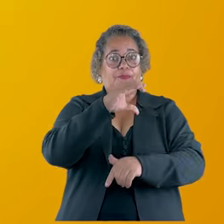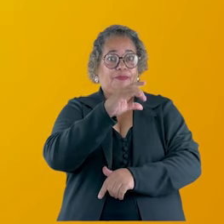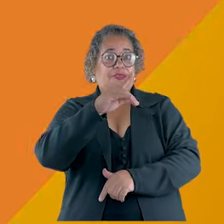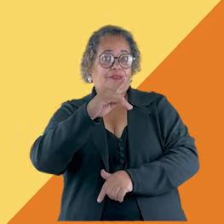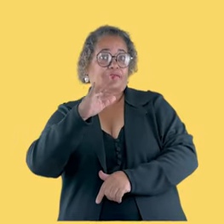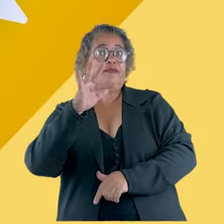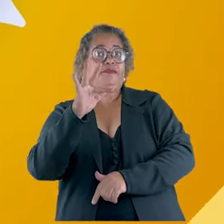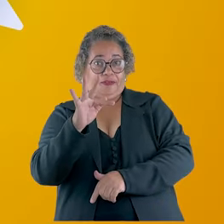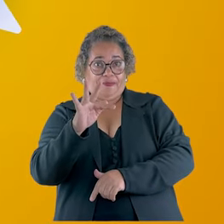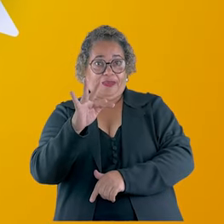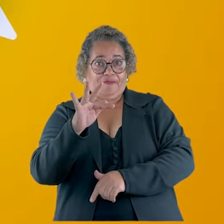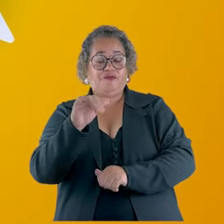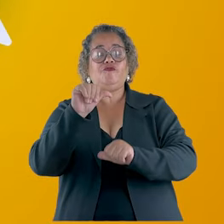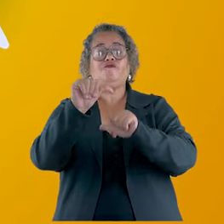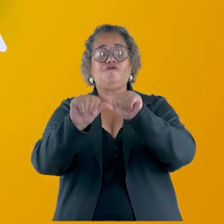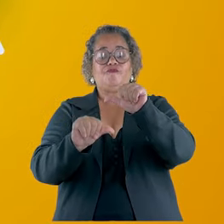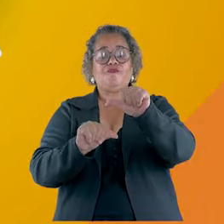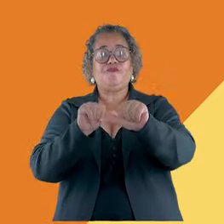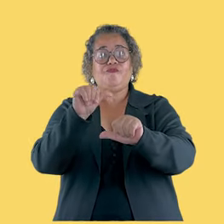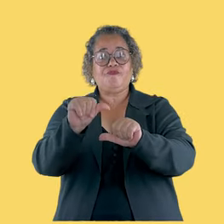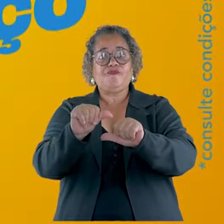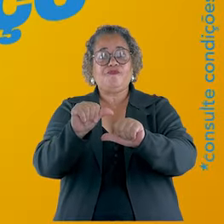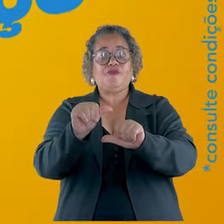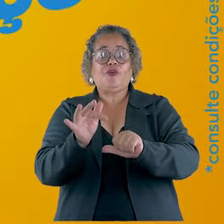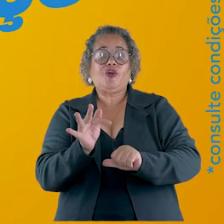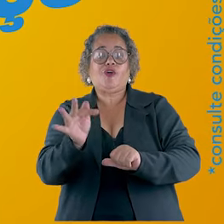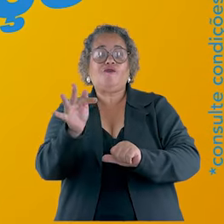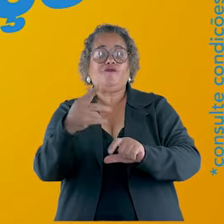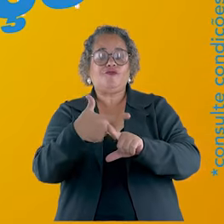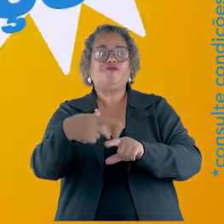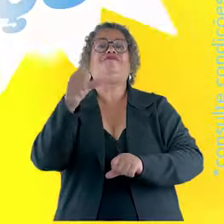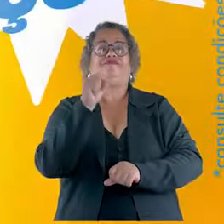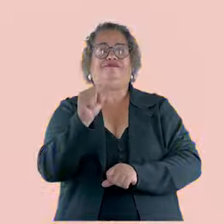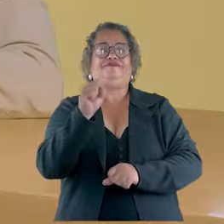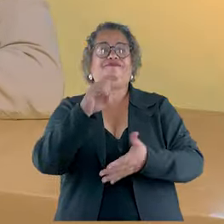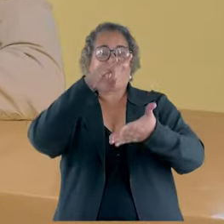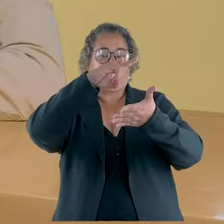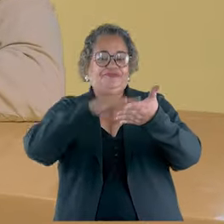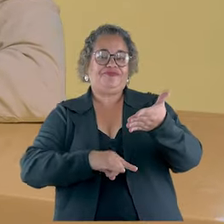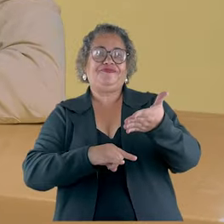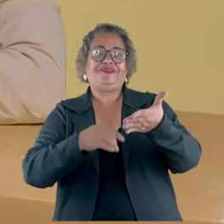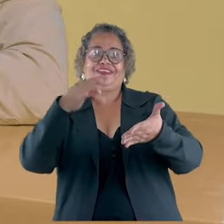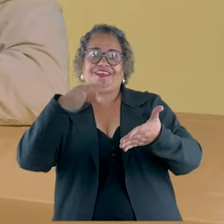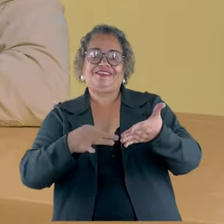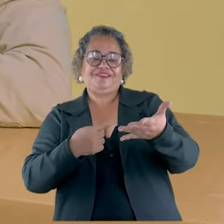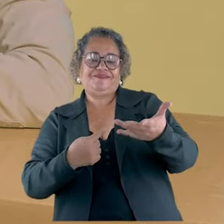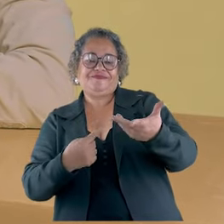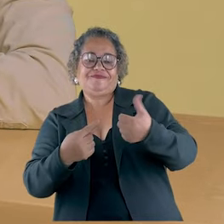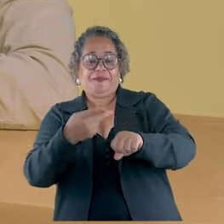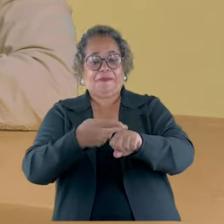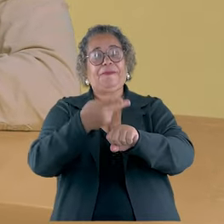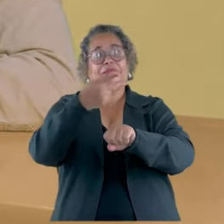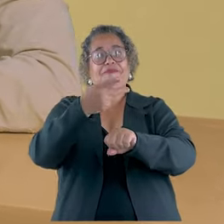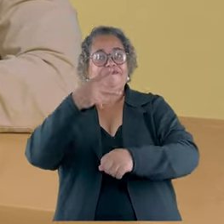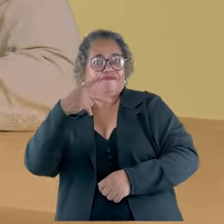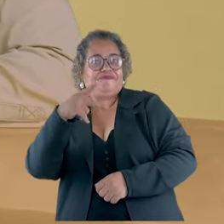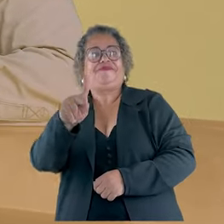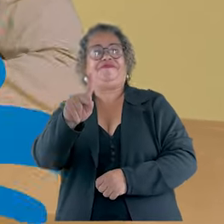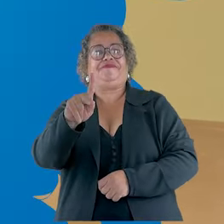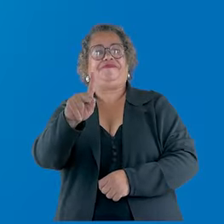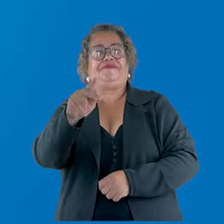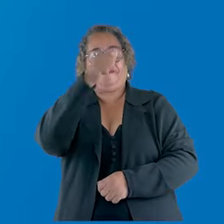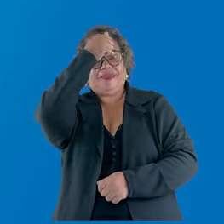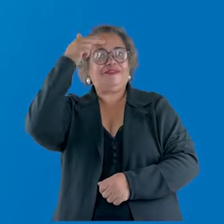prestação de serviços que você pedir com seu CPF se transforma em uma chance de ganhar! Nota certa! Tem muito prêmio aí que